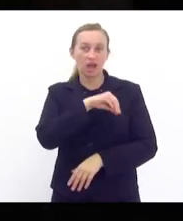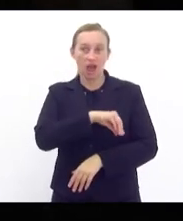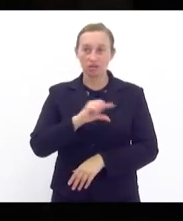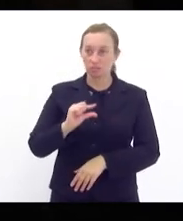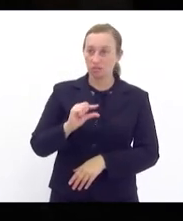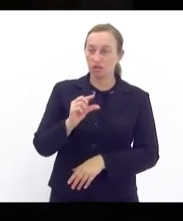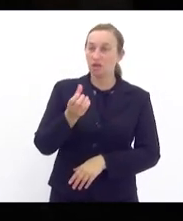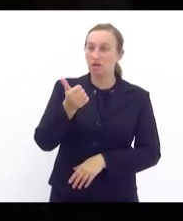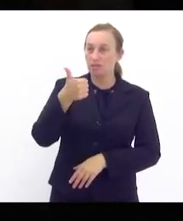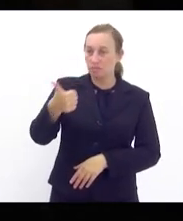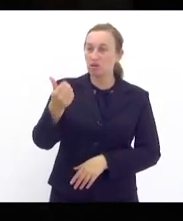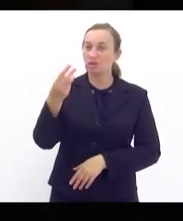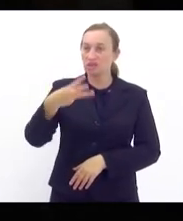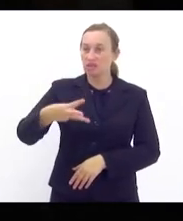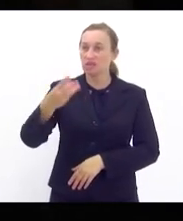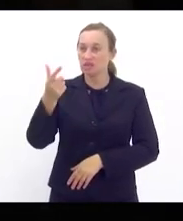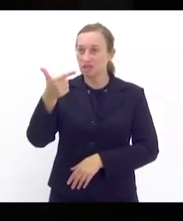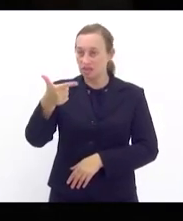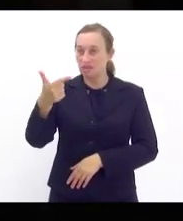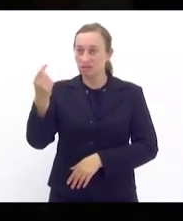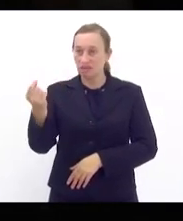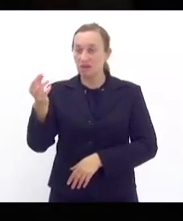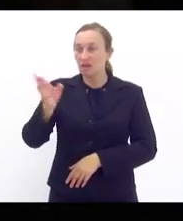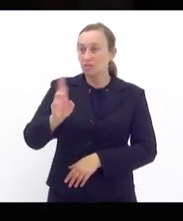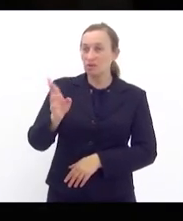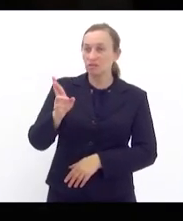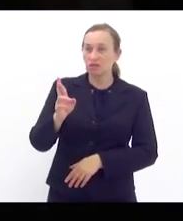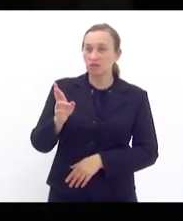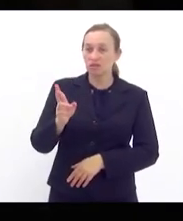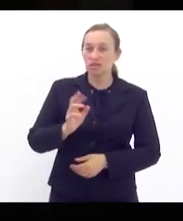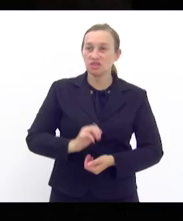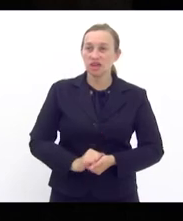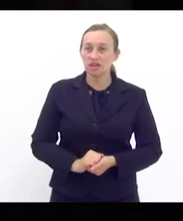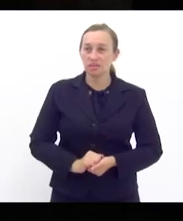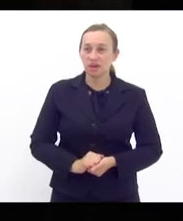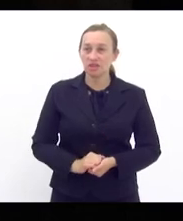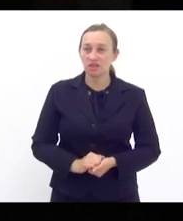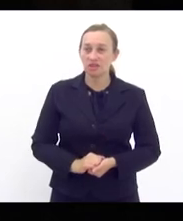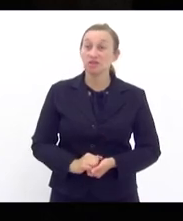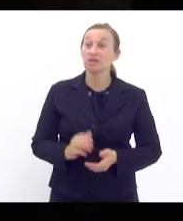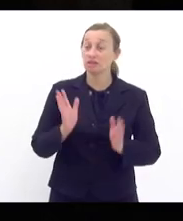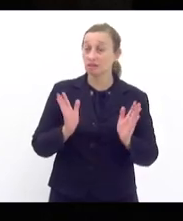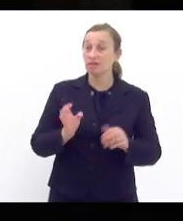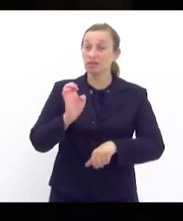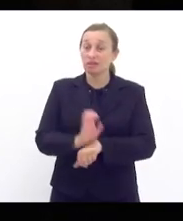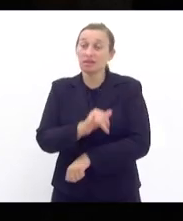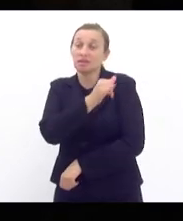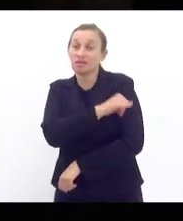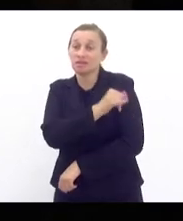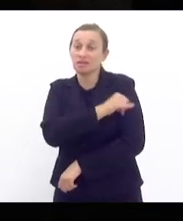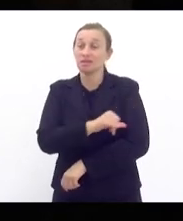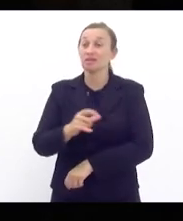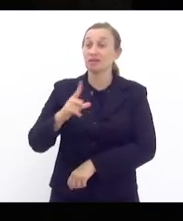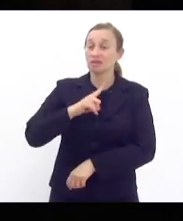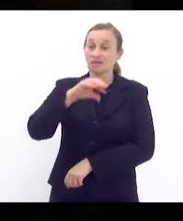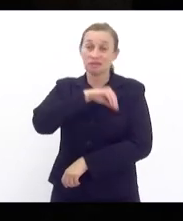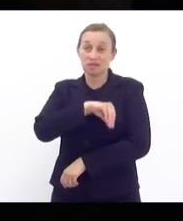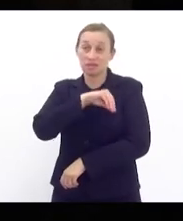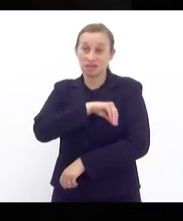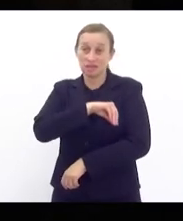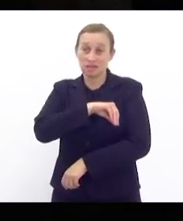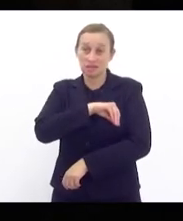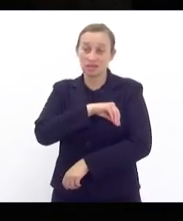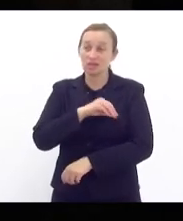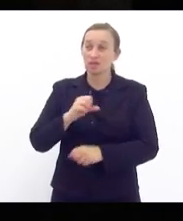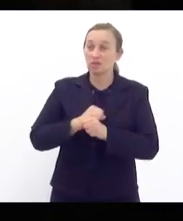para 1.320 reais e aqui no estado do Rio de Janeiro tem um salário mínimo desde